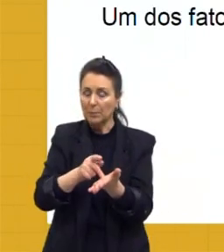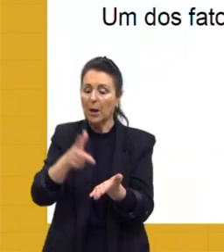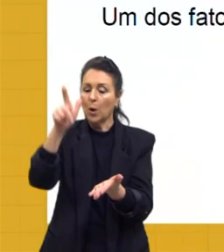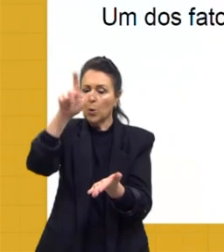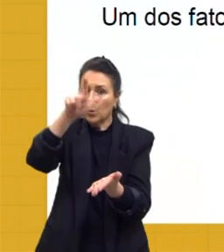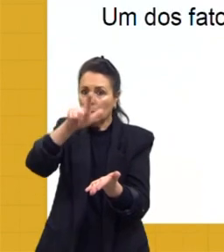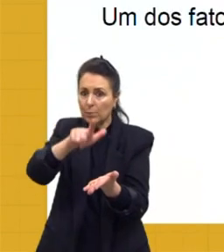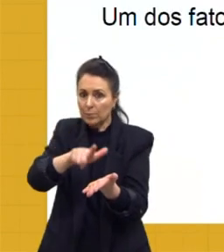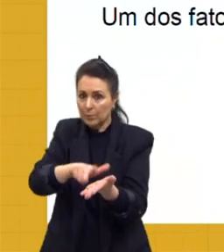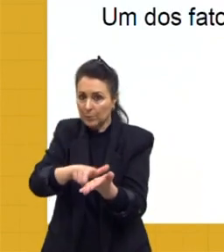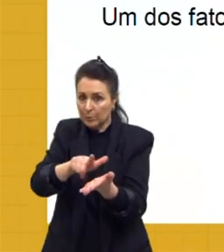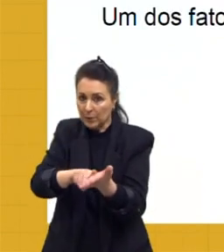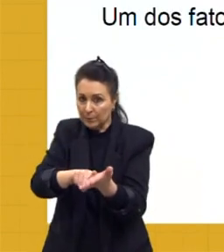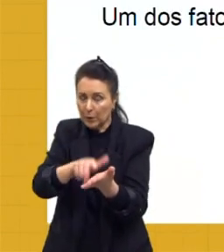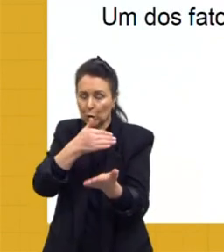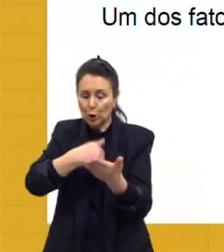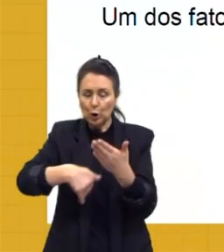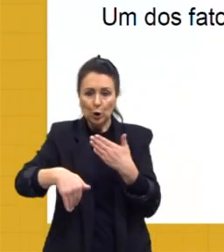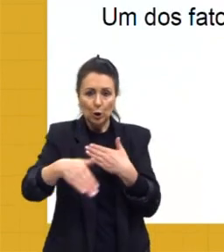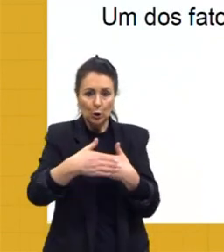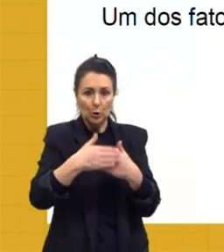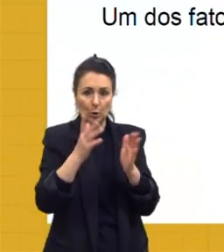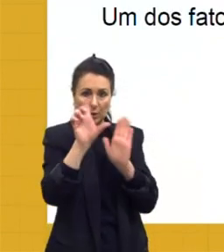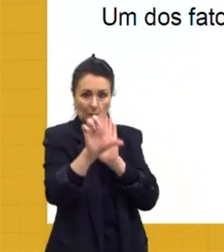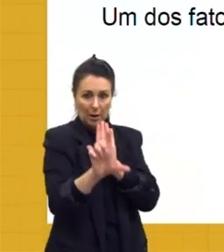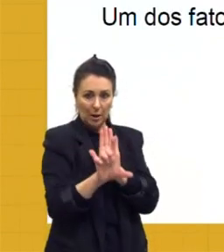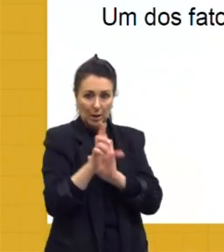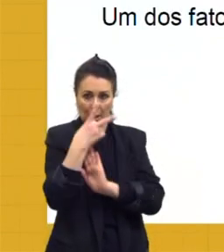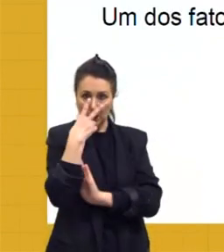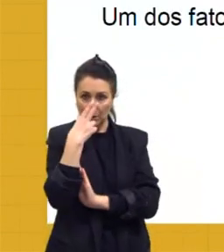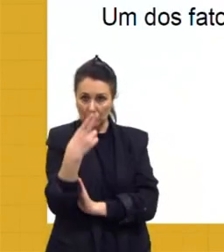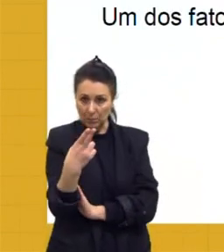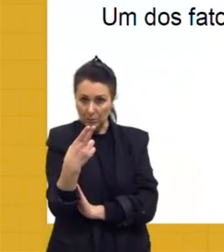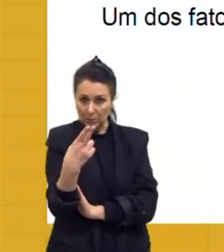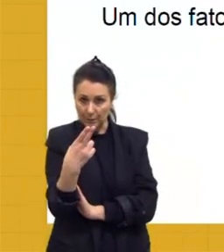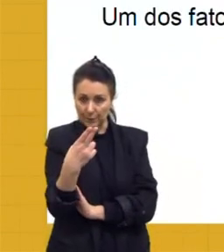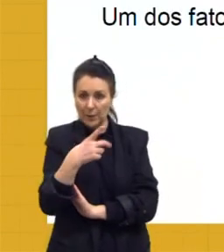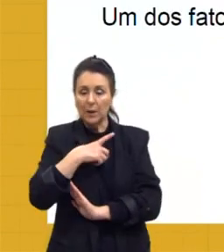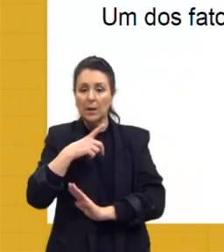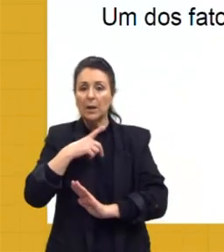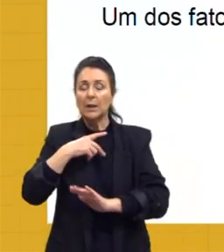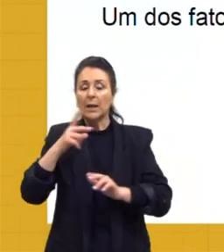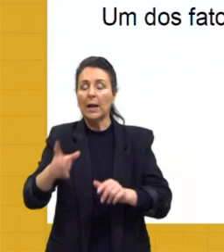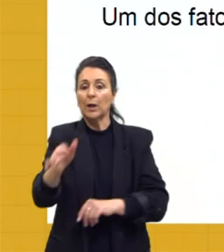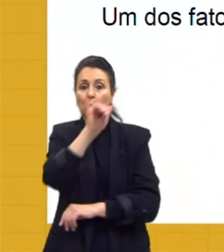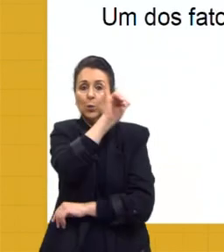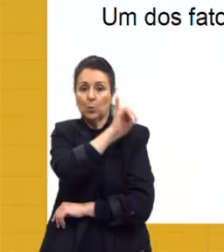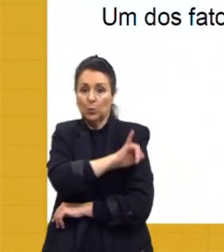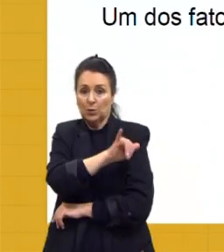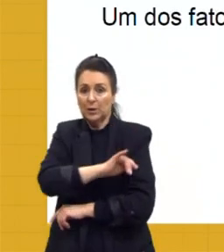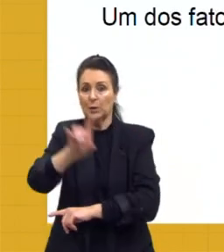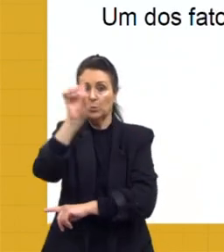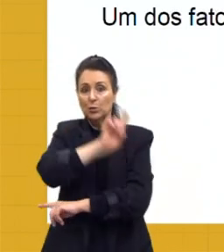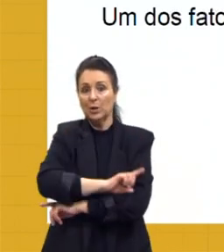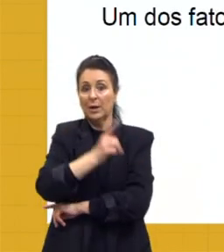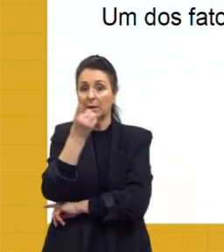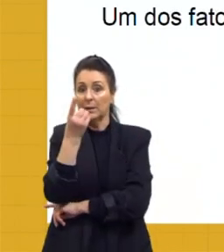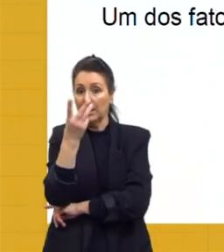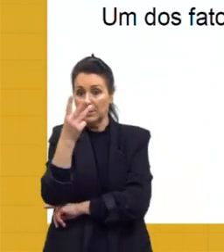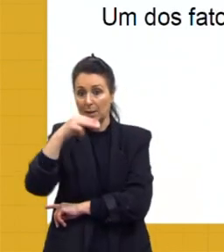guardar tão inteiramente como nela se contém. Dada no Palácio do Rio de Janeiro, em 13 de maio de